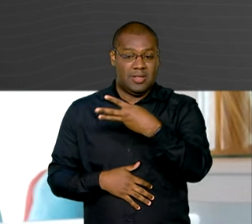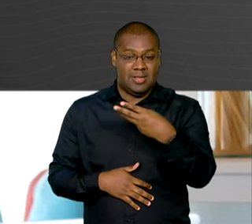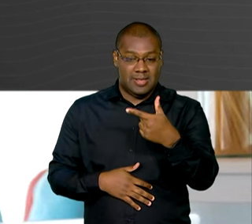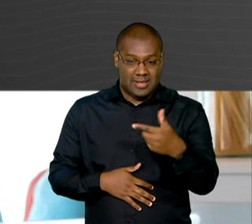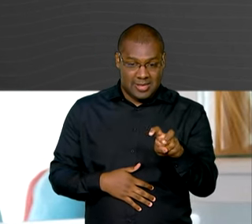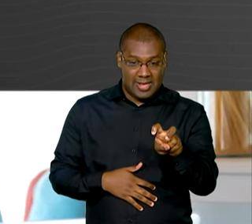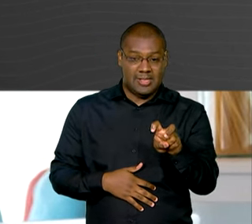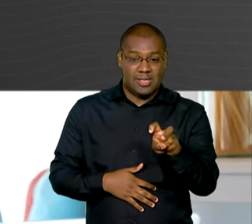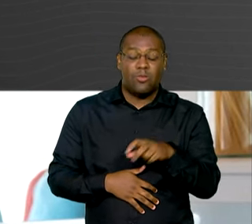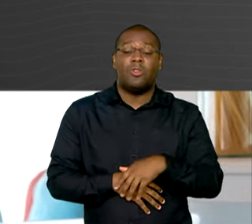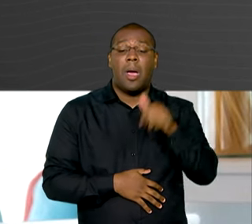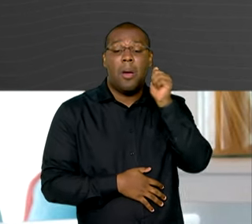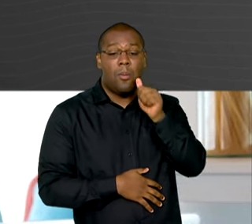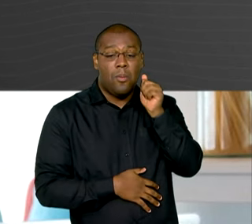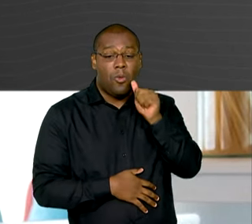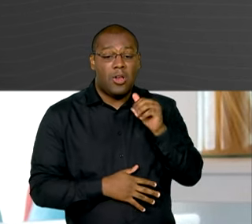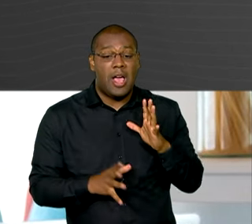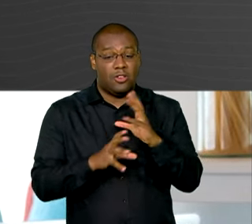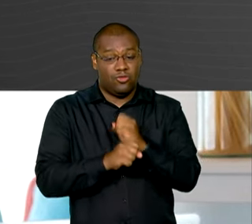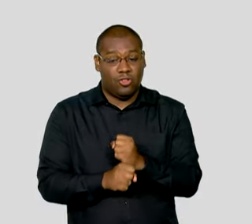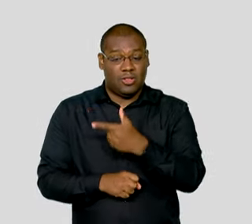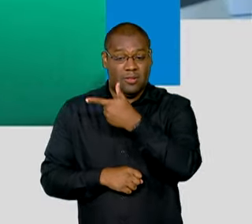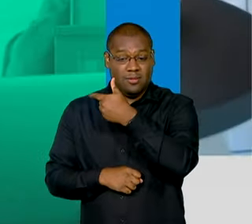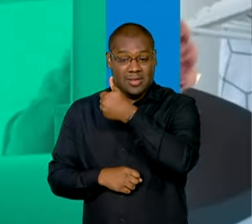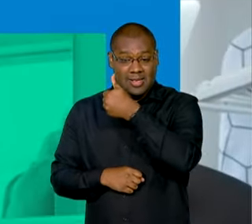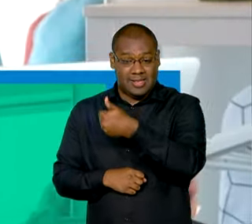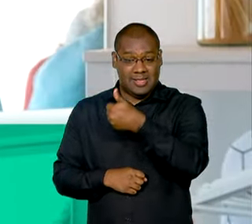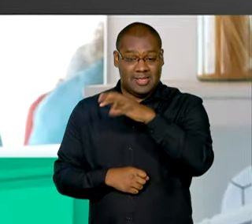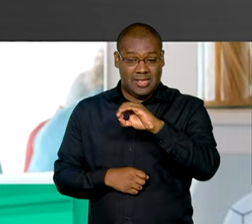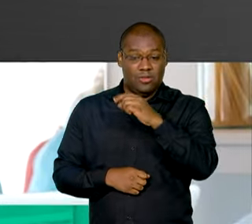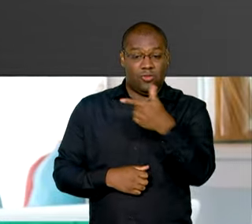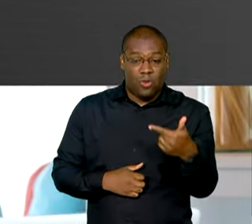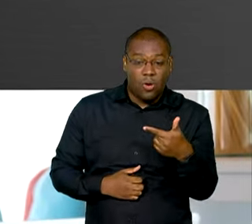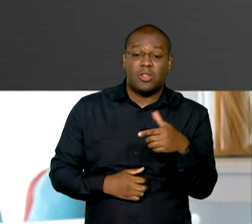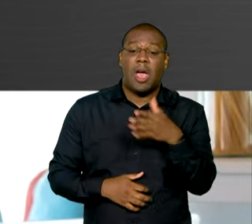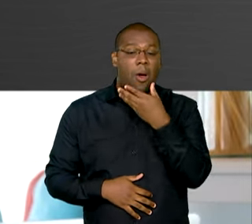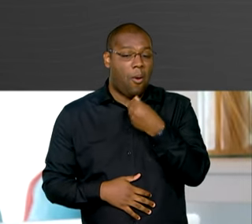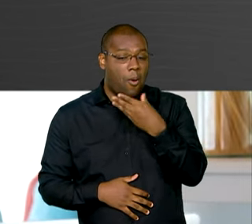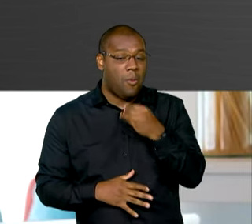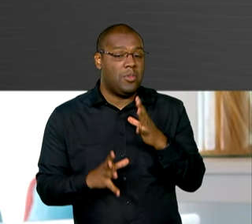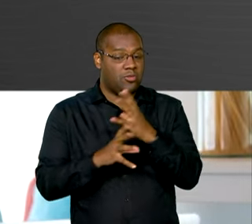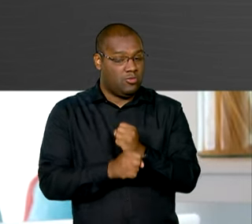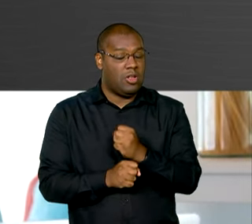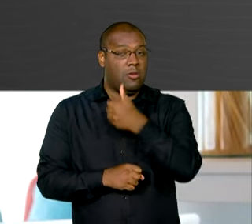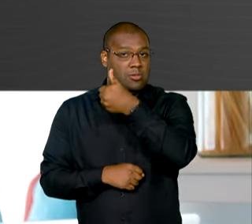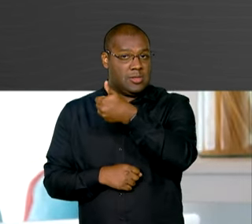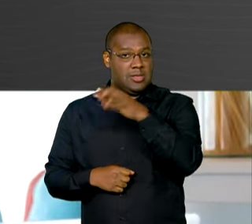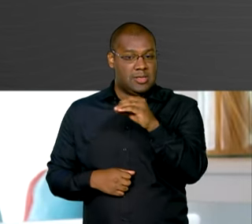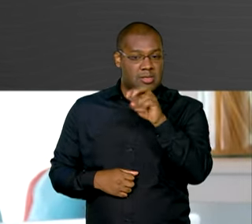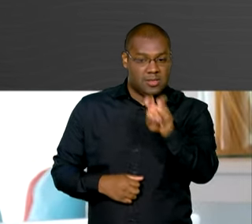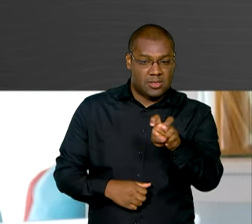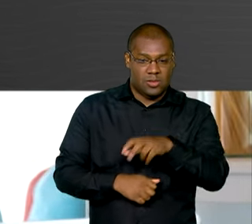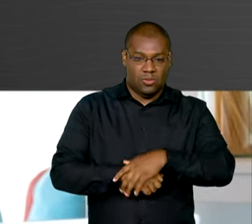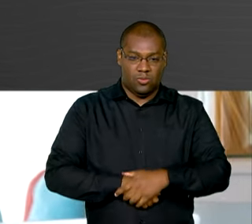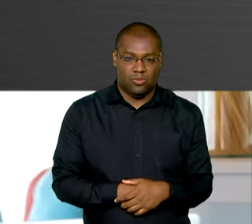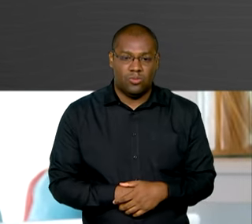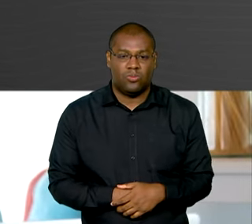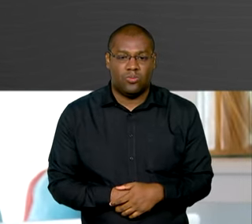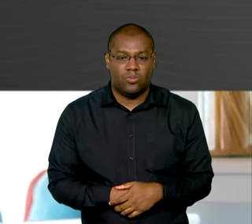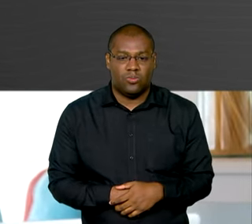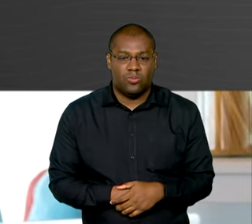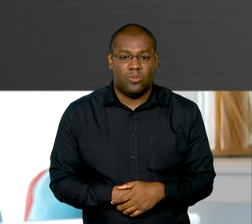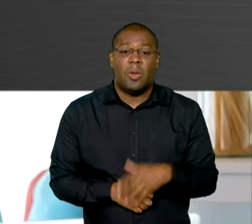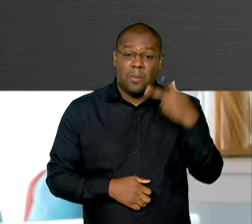pontos e homens 105. Outra possibilidade de aposentadoria é pela idade mínima. Neste caso,